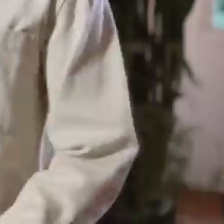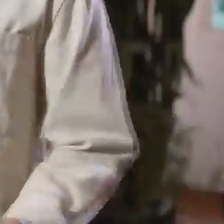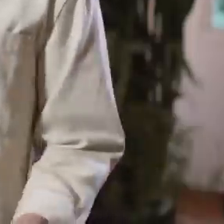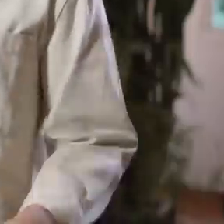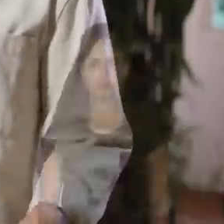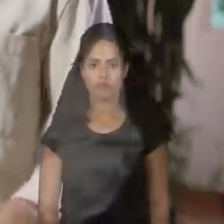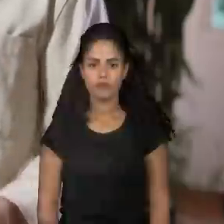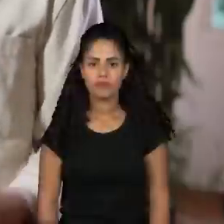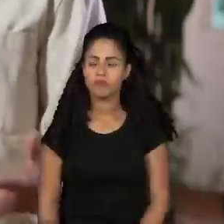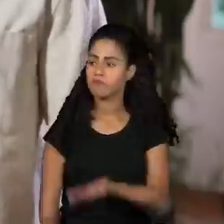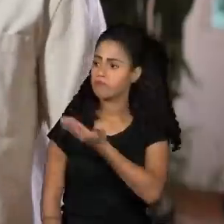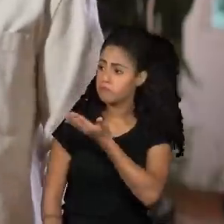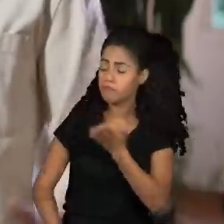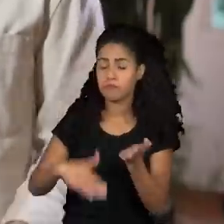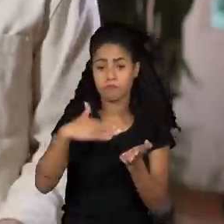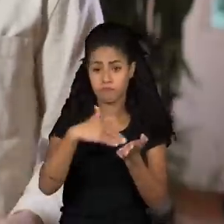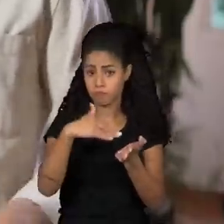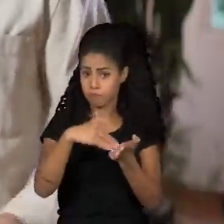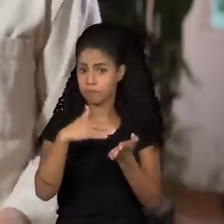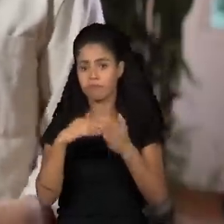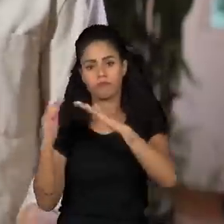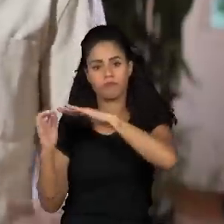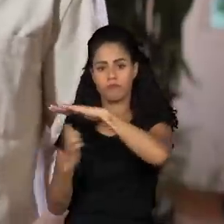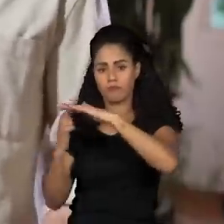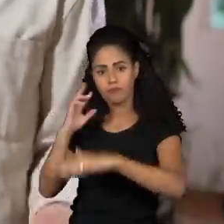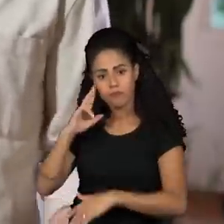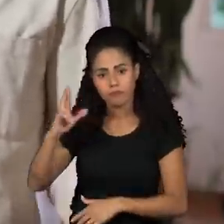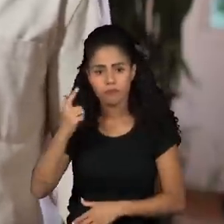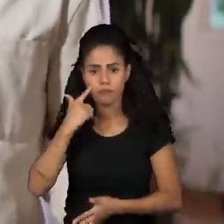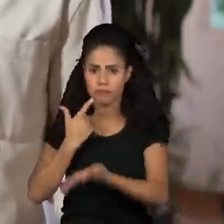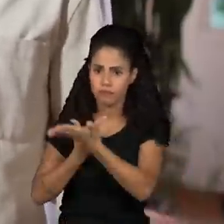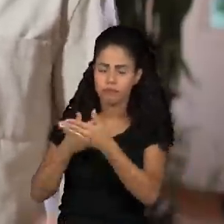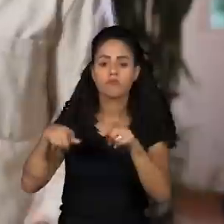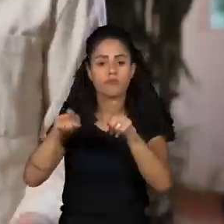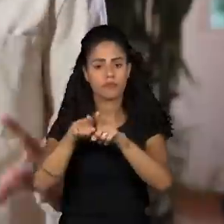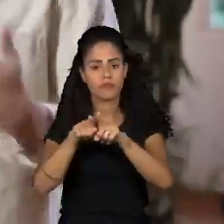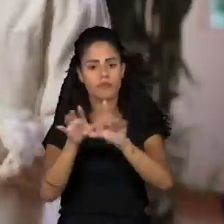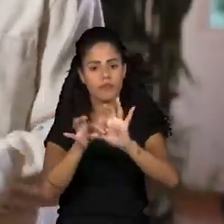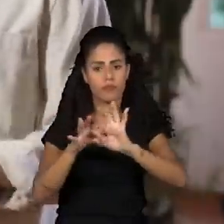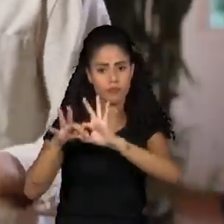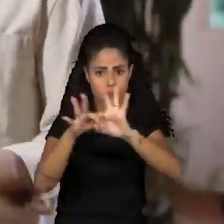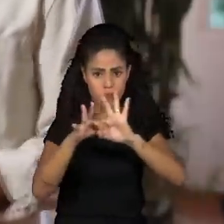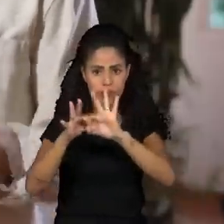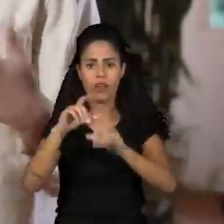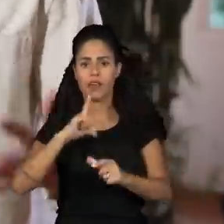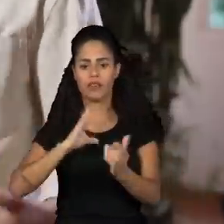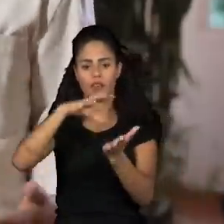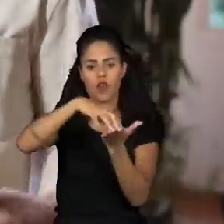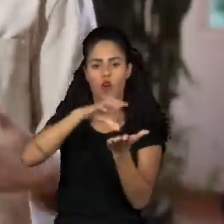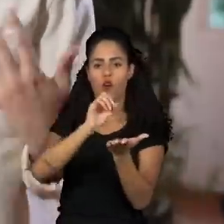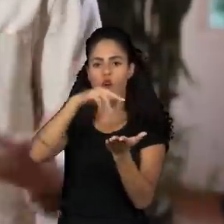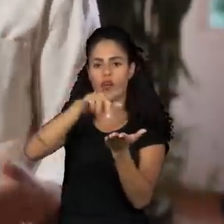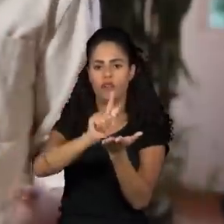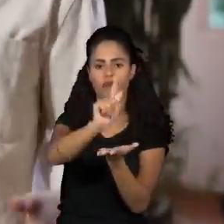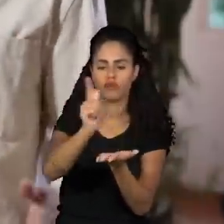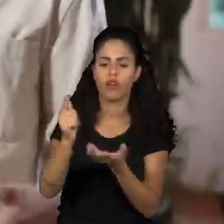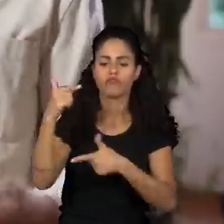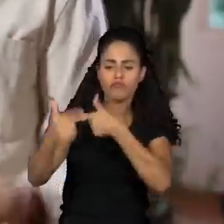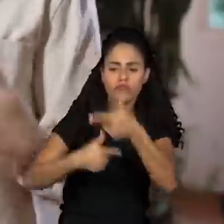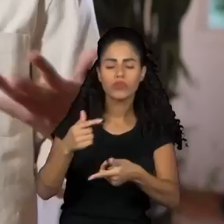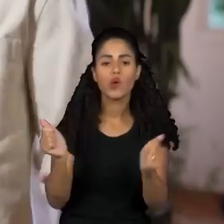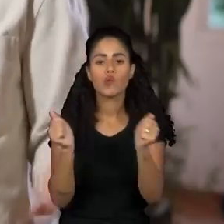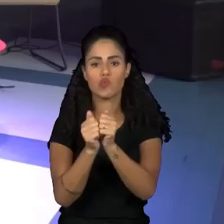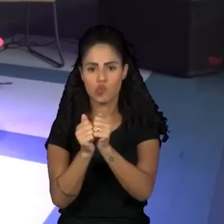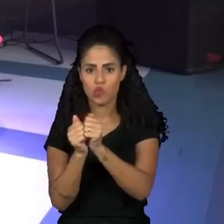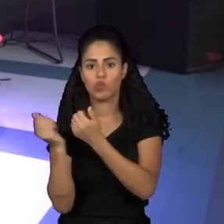Mataus é secretário executivo do Em Movimento, uma aliança de organizações que trabalham com jovens criada há